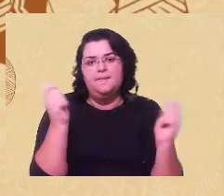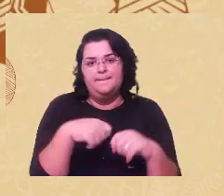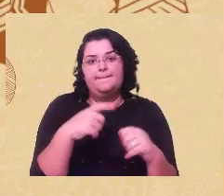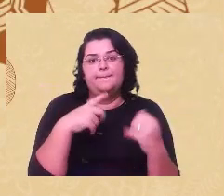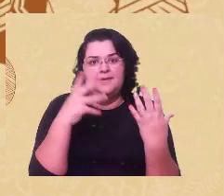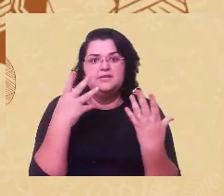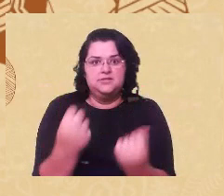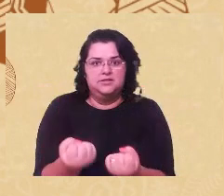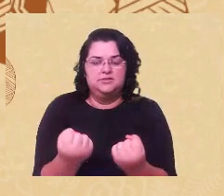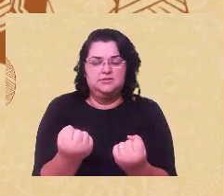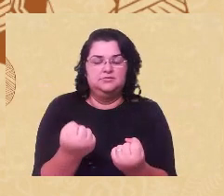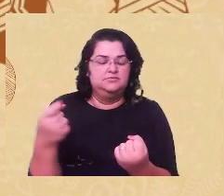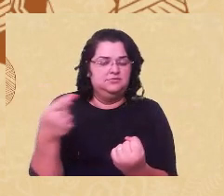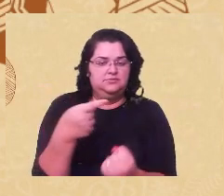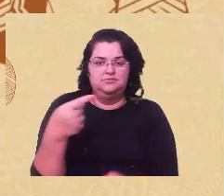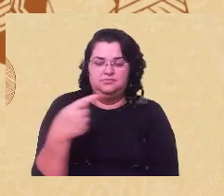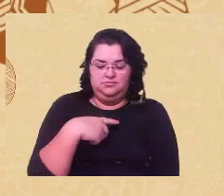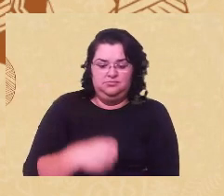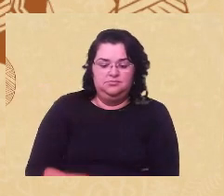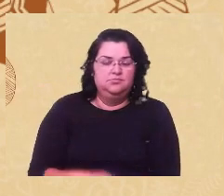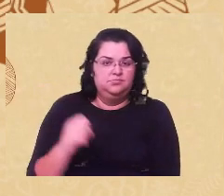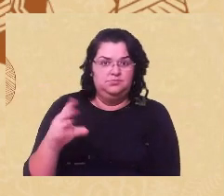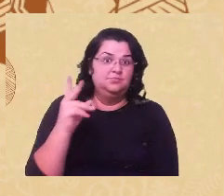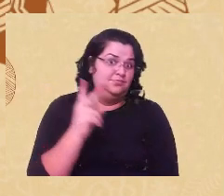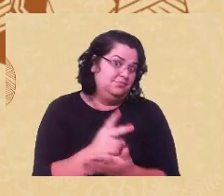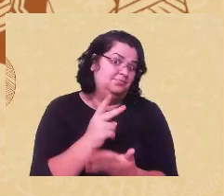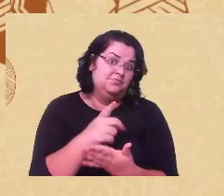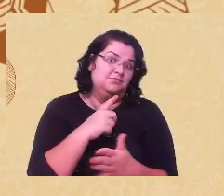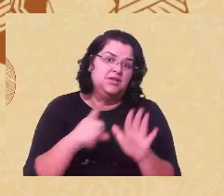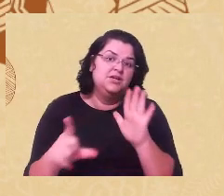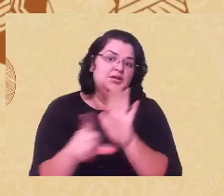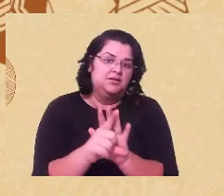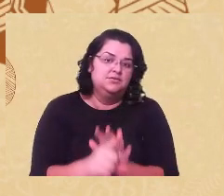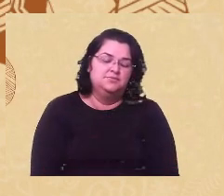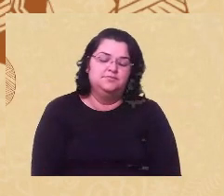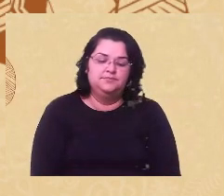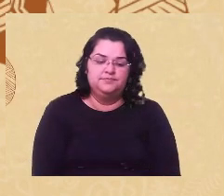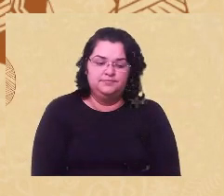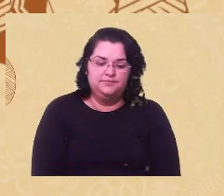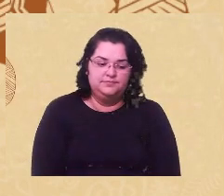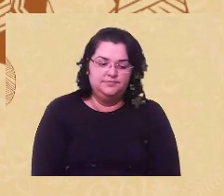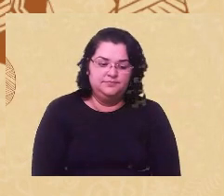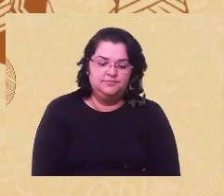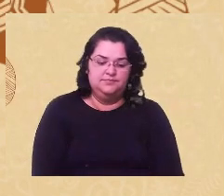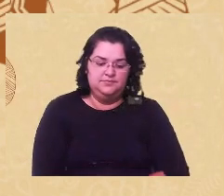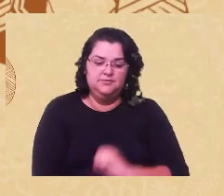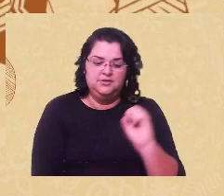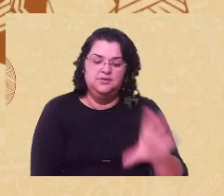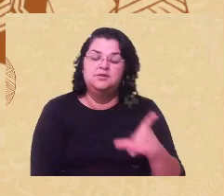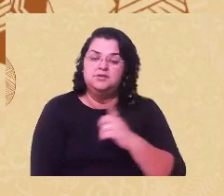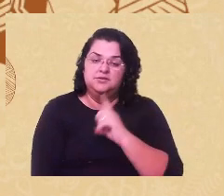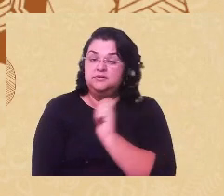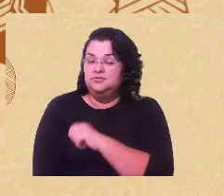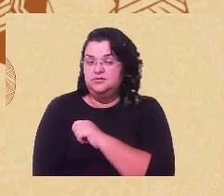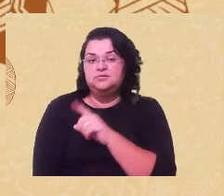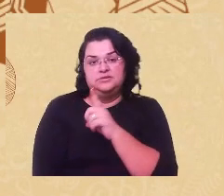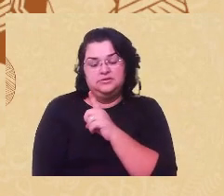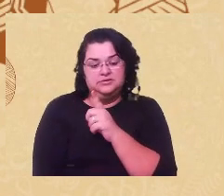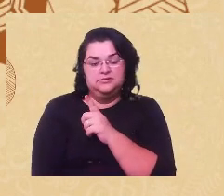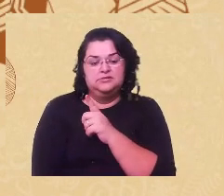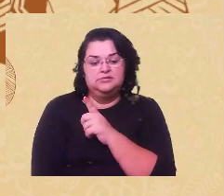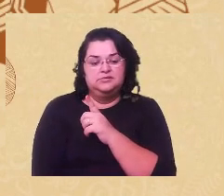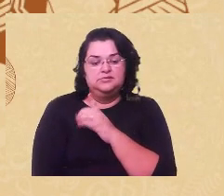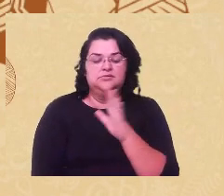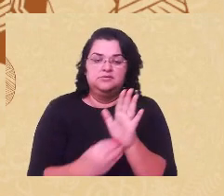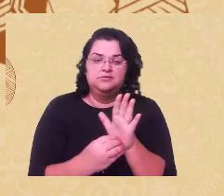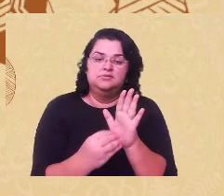Inclusive, a negação do aborto nos casos previstos por lei, né? Assim, então, enquanto o aborto for crime, mesmo aqueles que estão previstos no